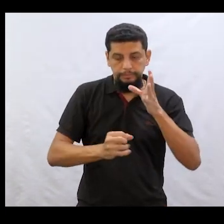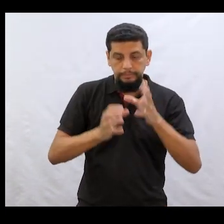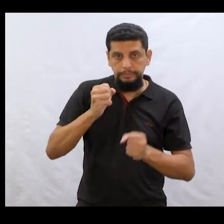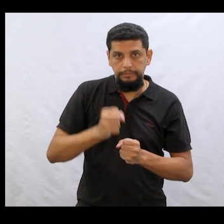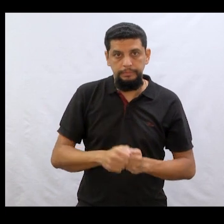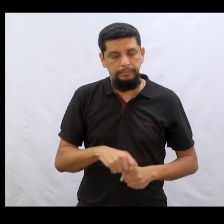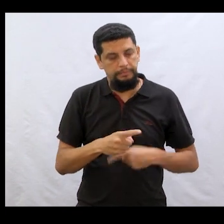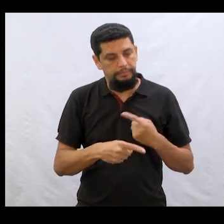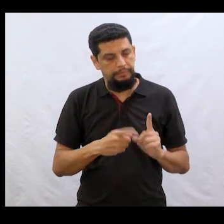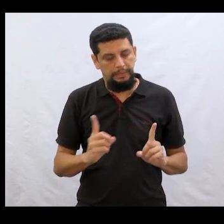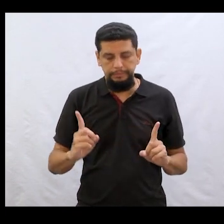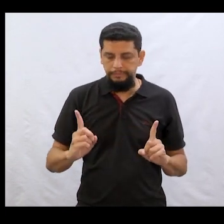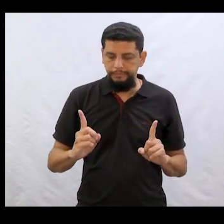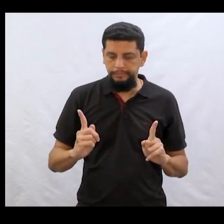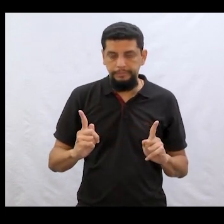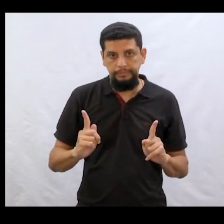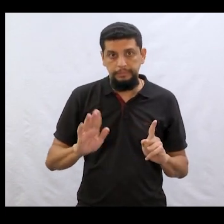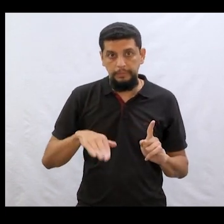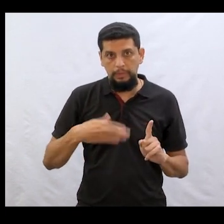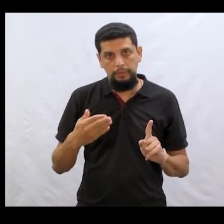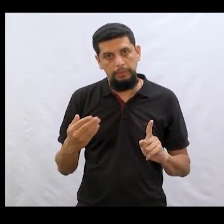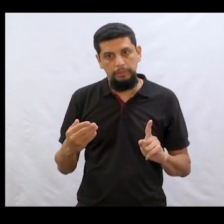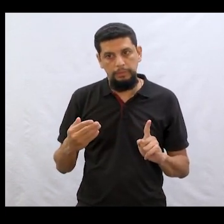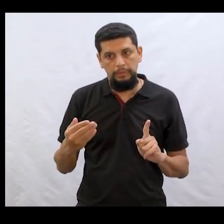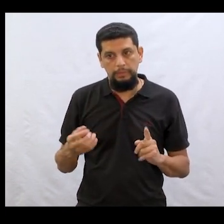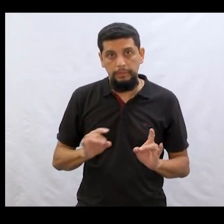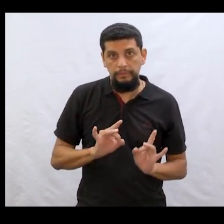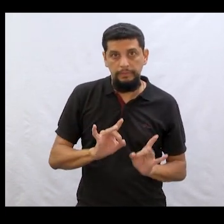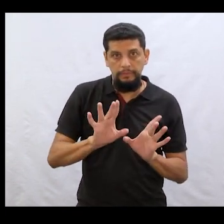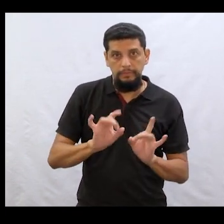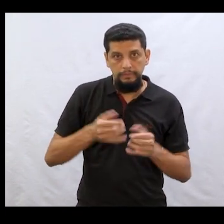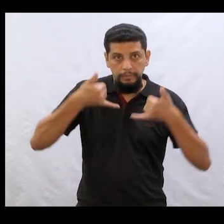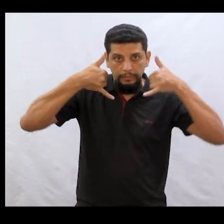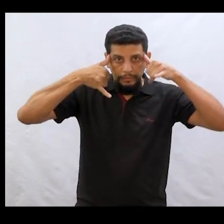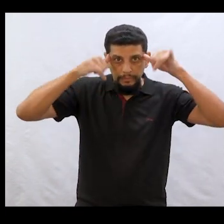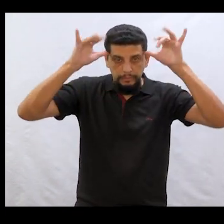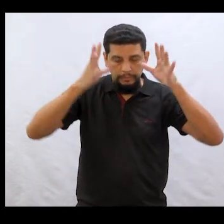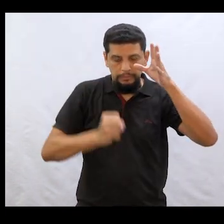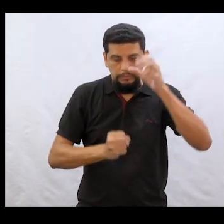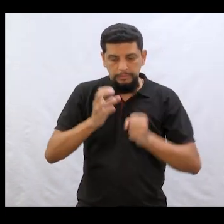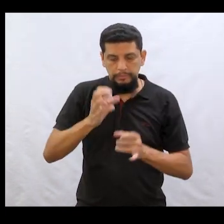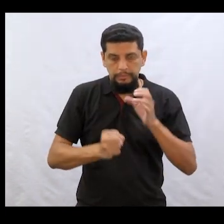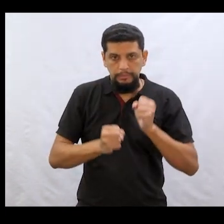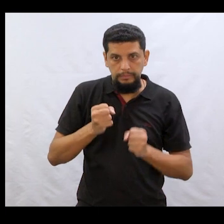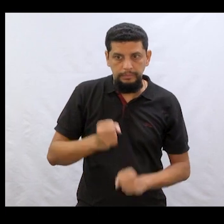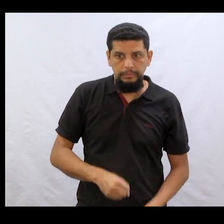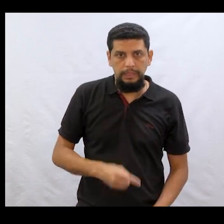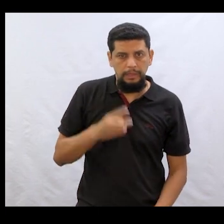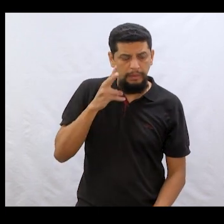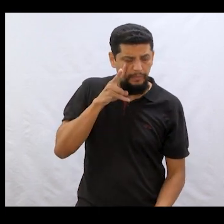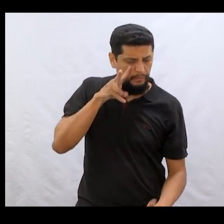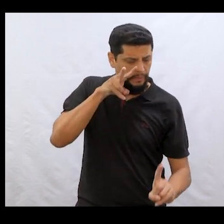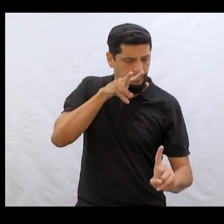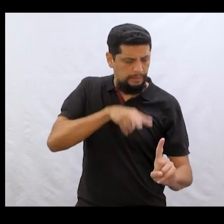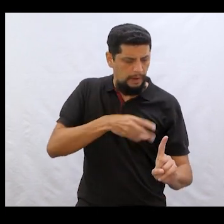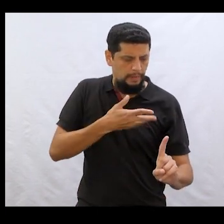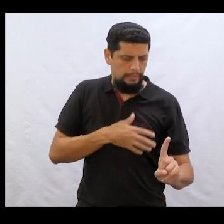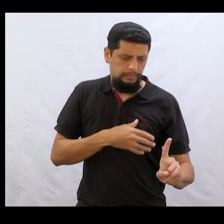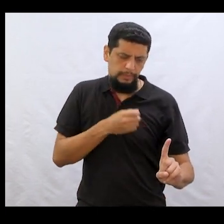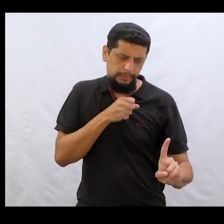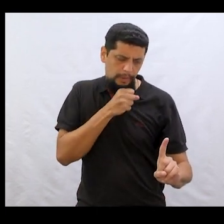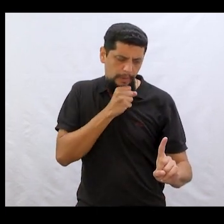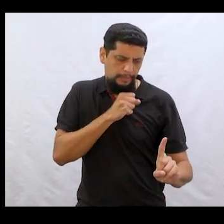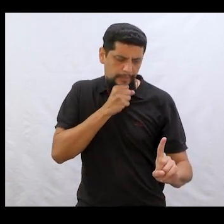daí ele, quando ele foi vender a vaquinha, ele viu um pobre velho que